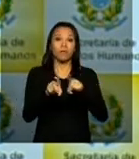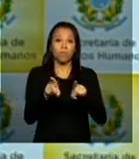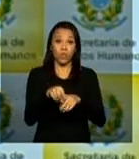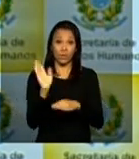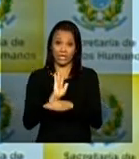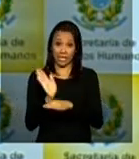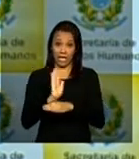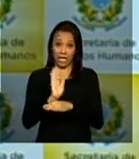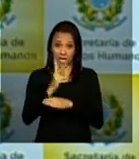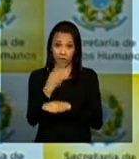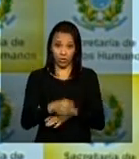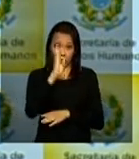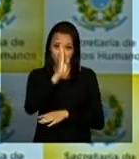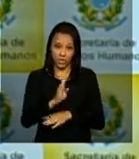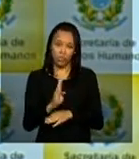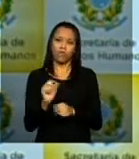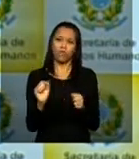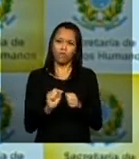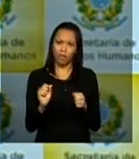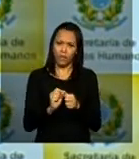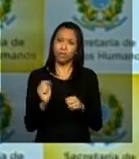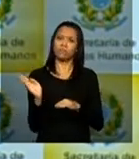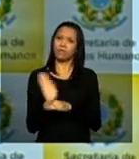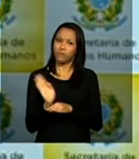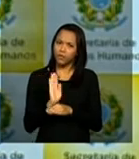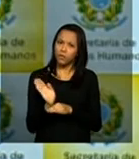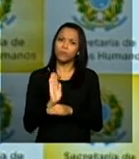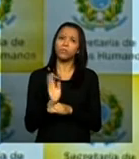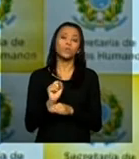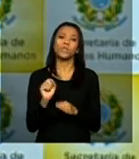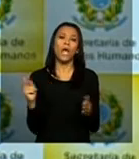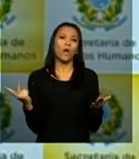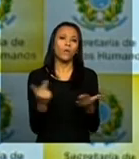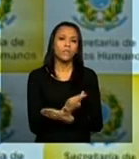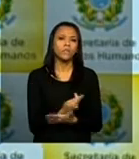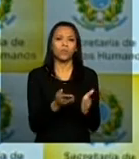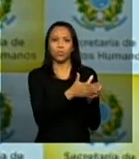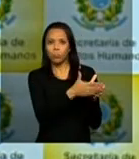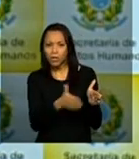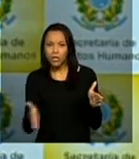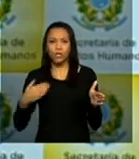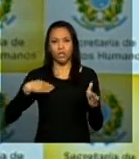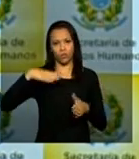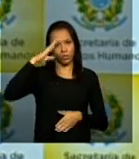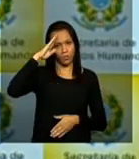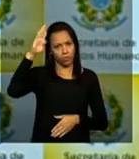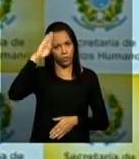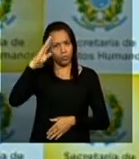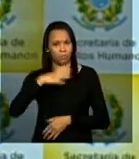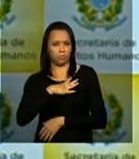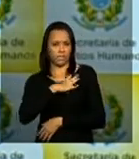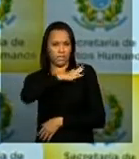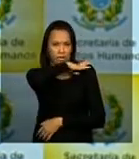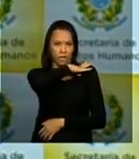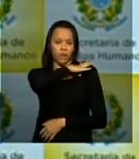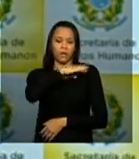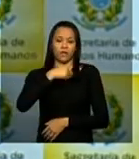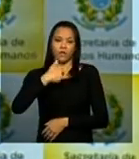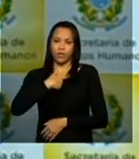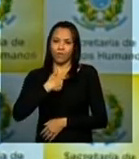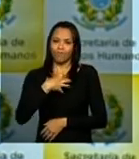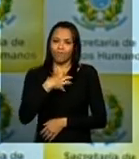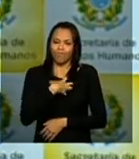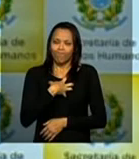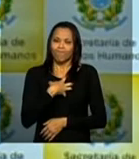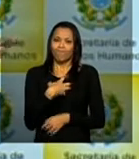produziu uma série de filmes que tratam dos anos e das experiências vividas na ditadura militar e eu fiquei muito